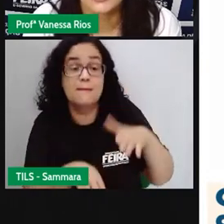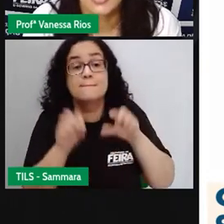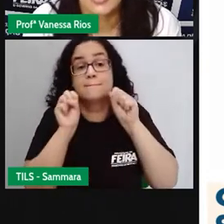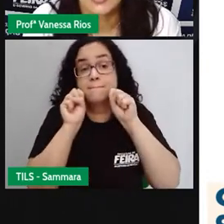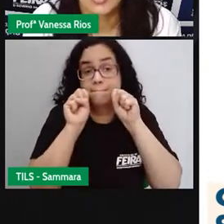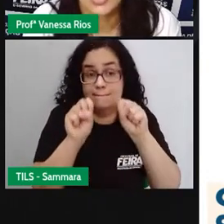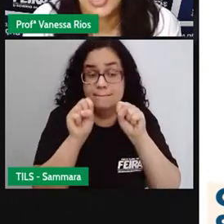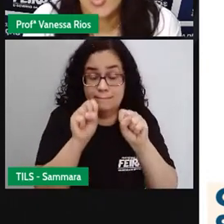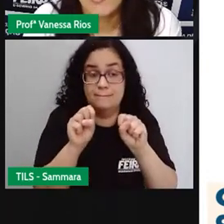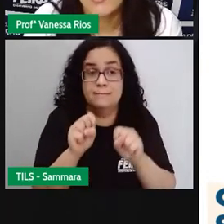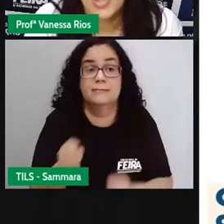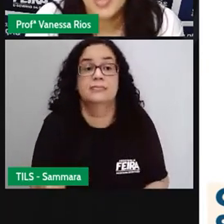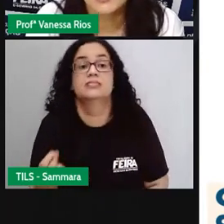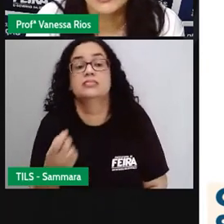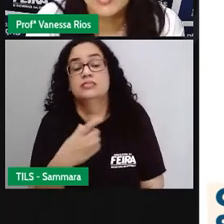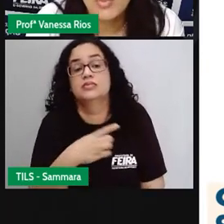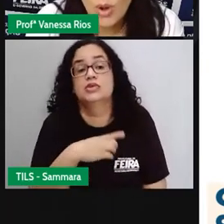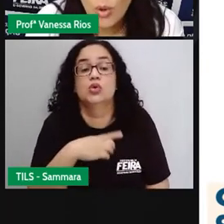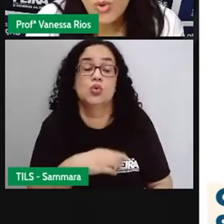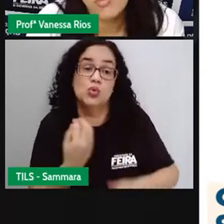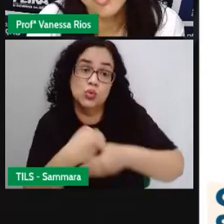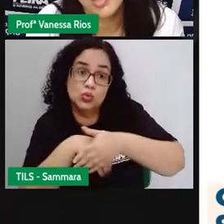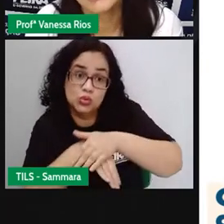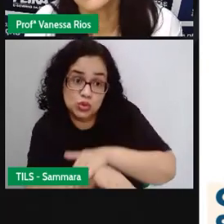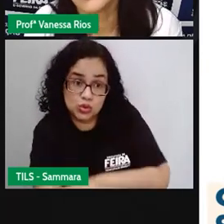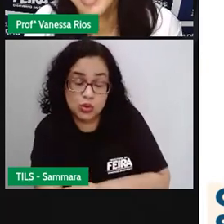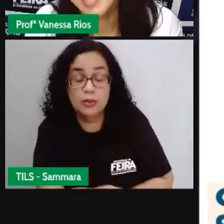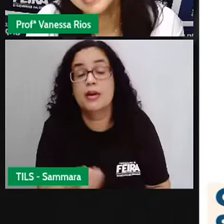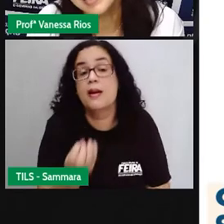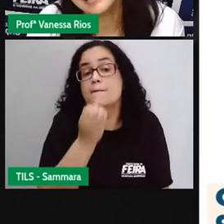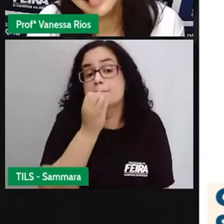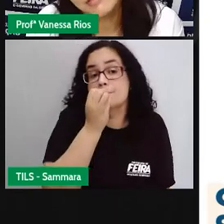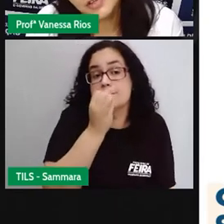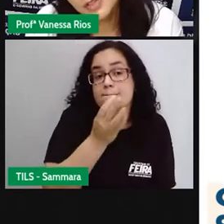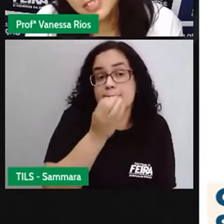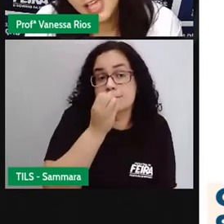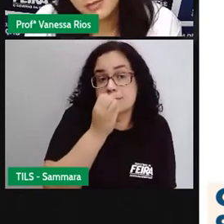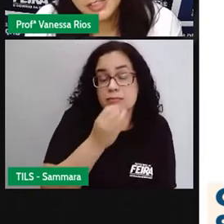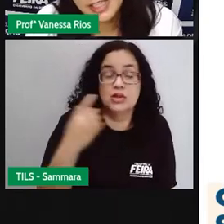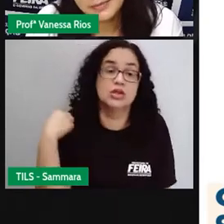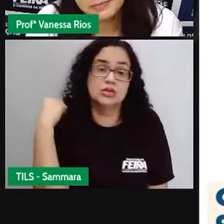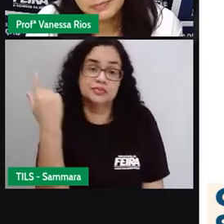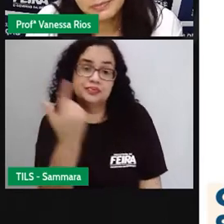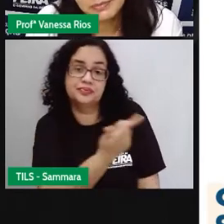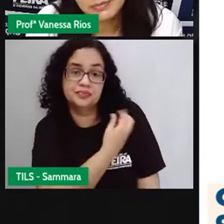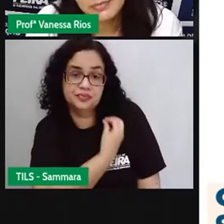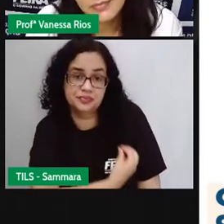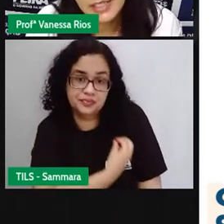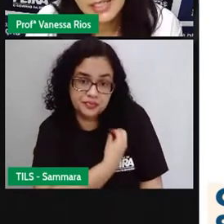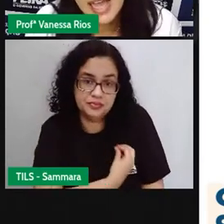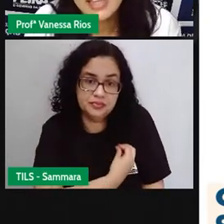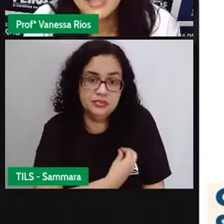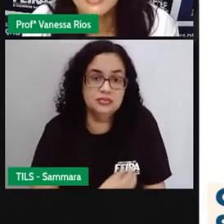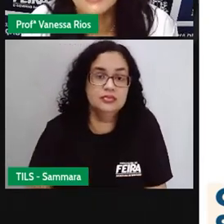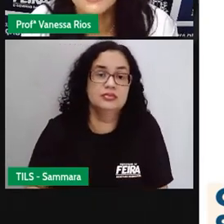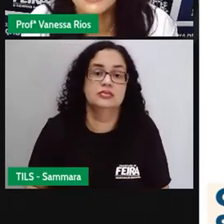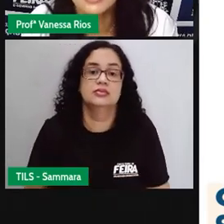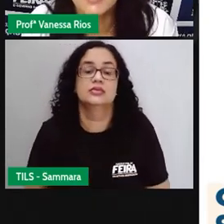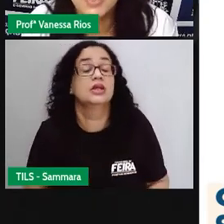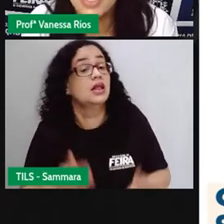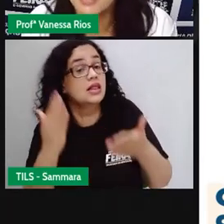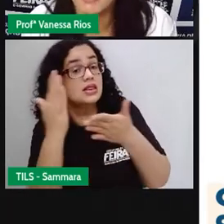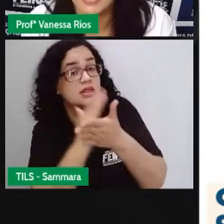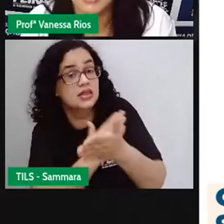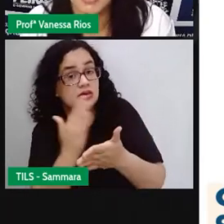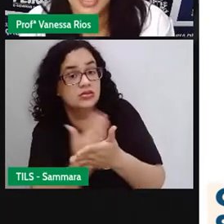pode colocar como um hábito bom, como um hábito agradável em nossa vida. E aí, entre os